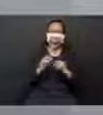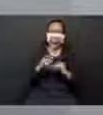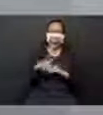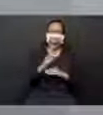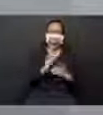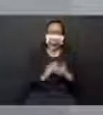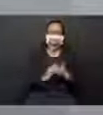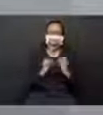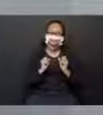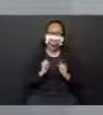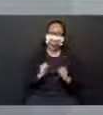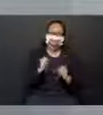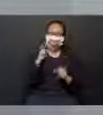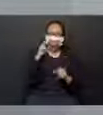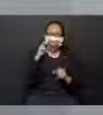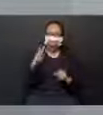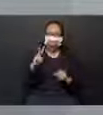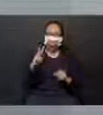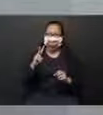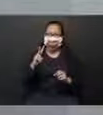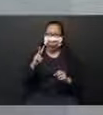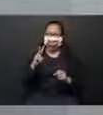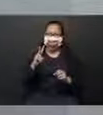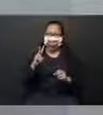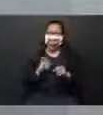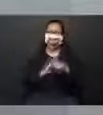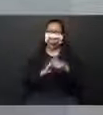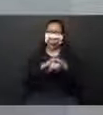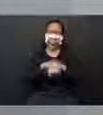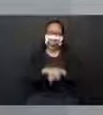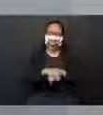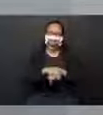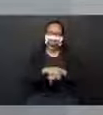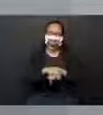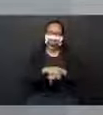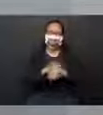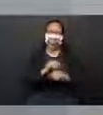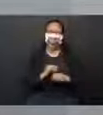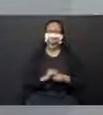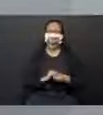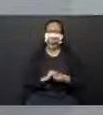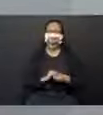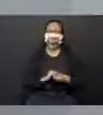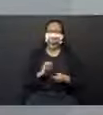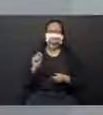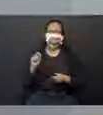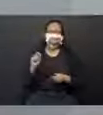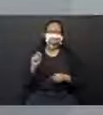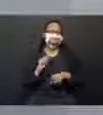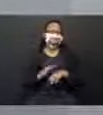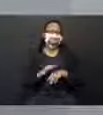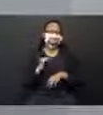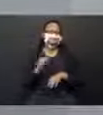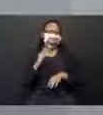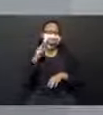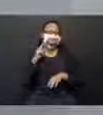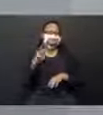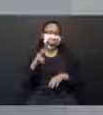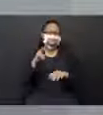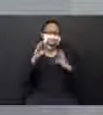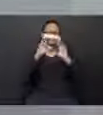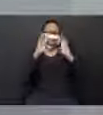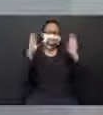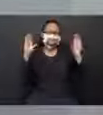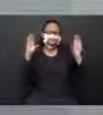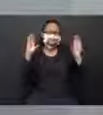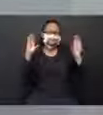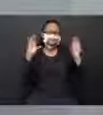observado durante a noite. Muito bem! E o que mais nós vimos sobre a observação do céu?